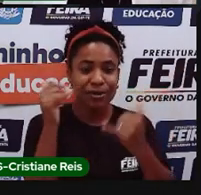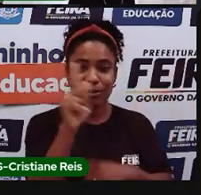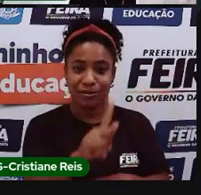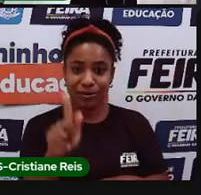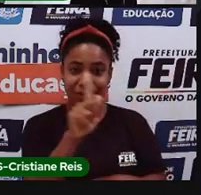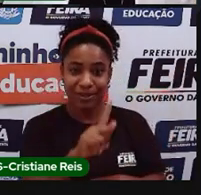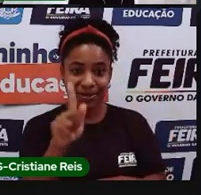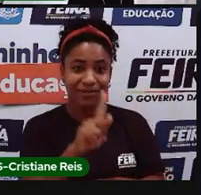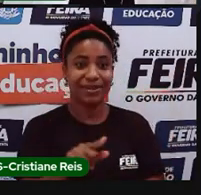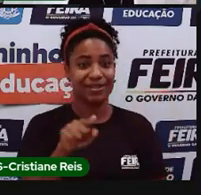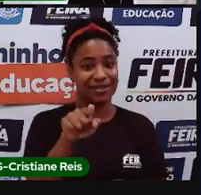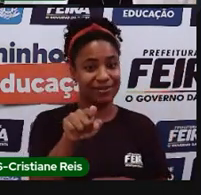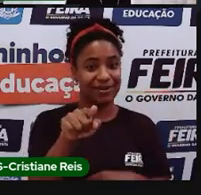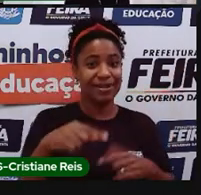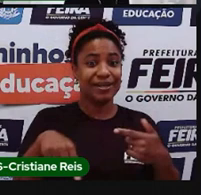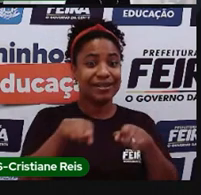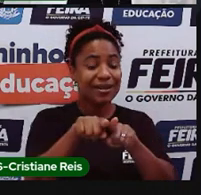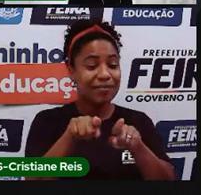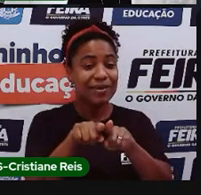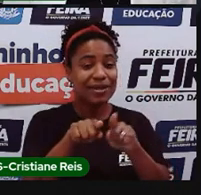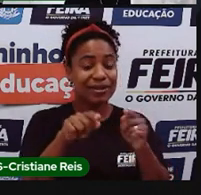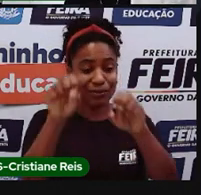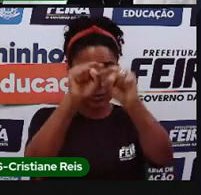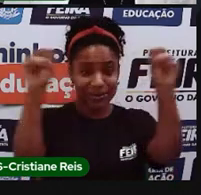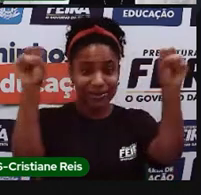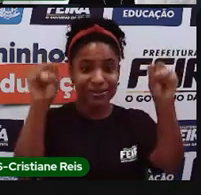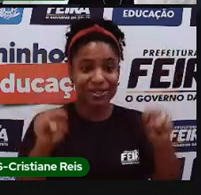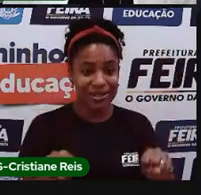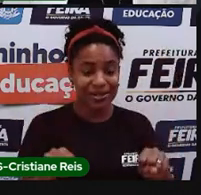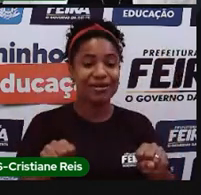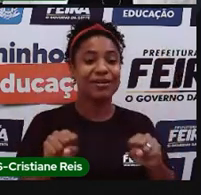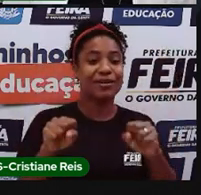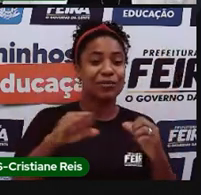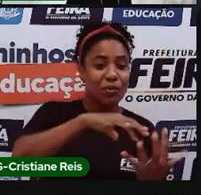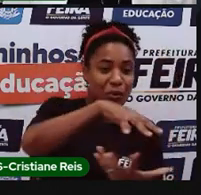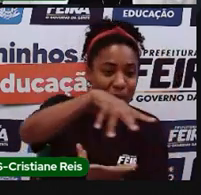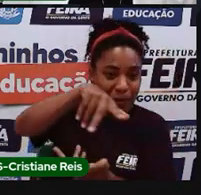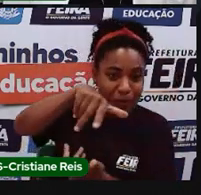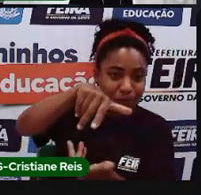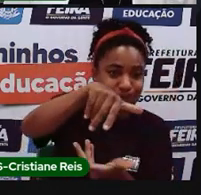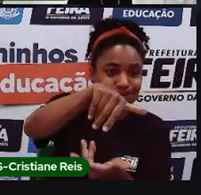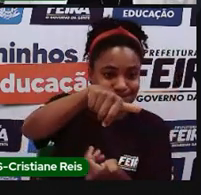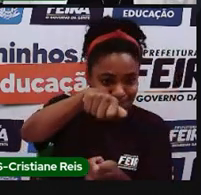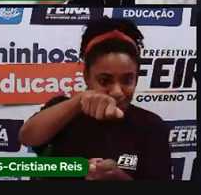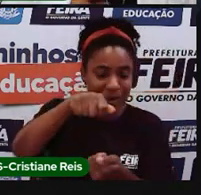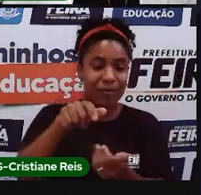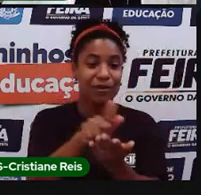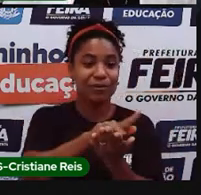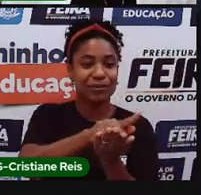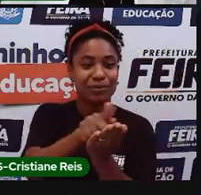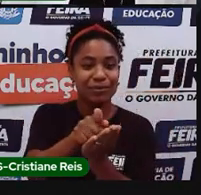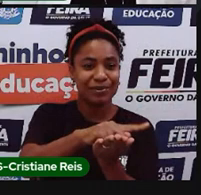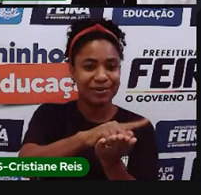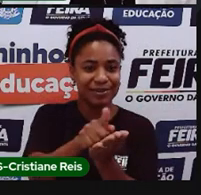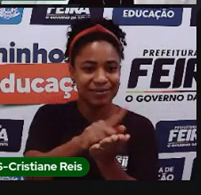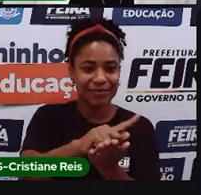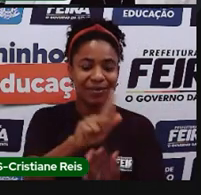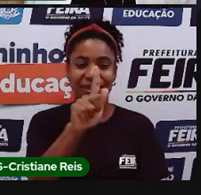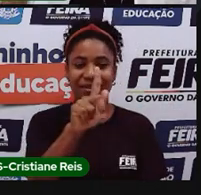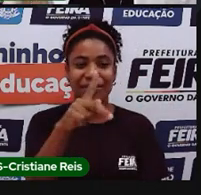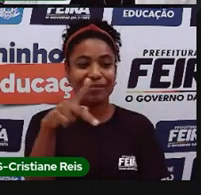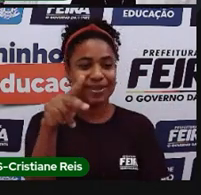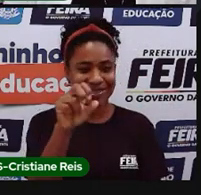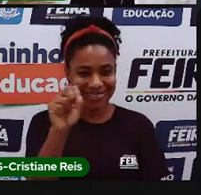SIG, e dos sistemas de posicionamento global, a partir do final do século XX, que é o GPS. Vocês perceberam que aí, no